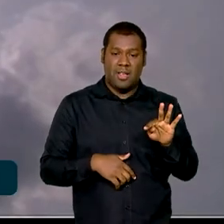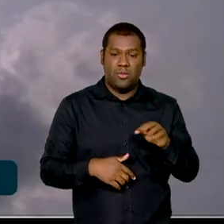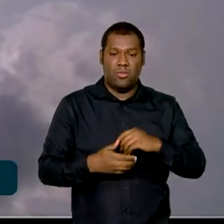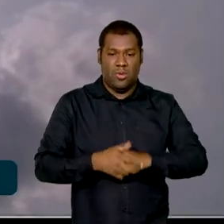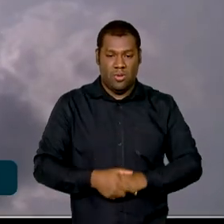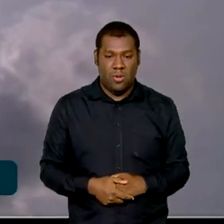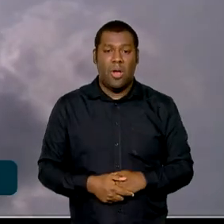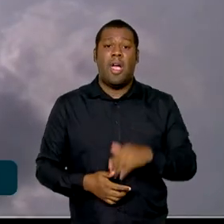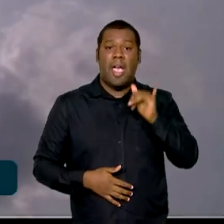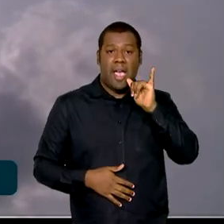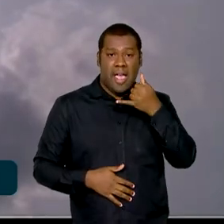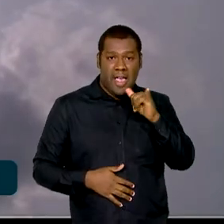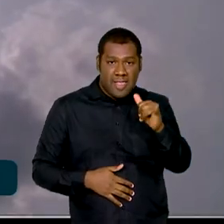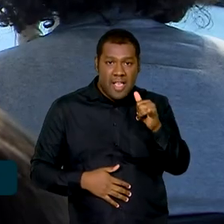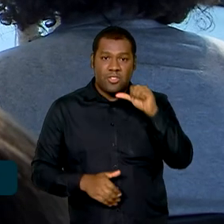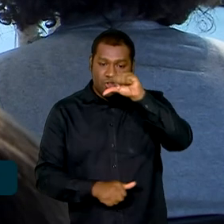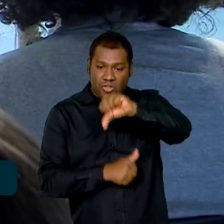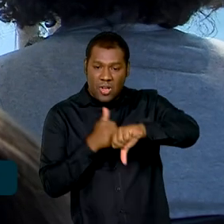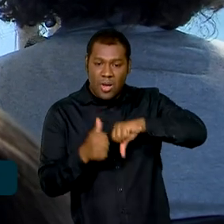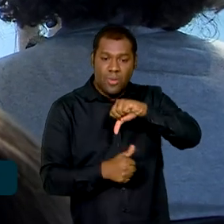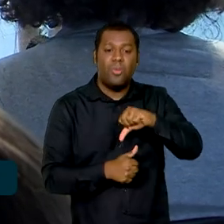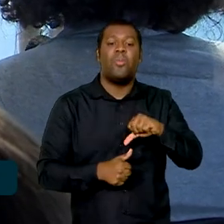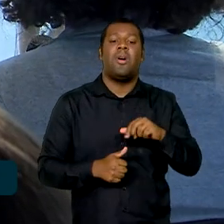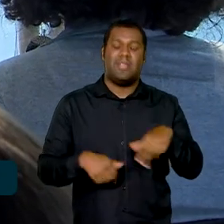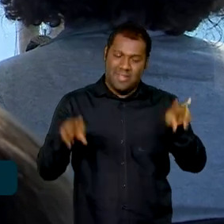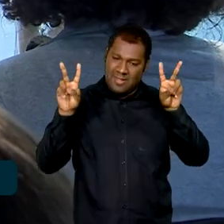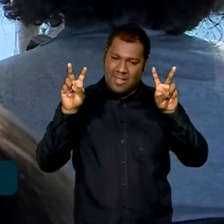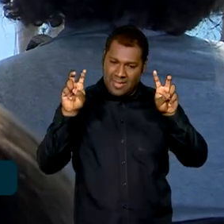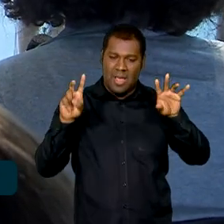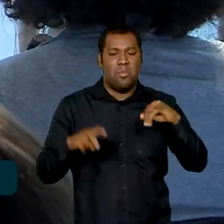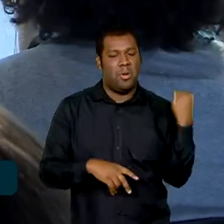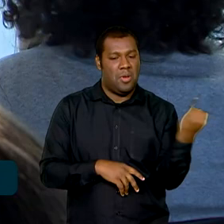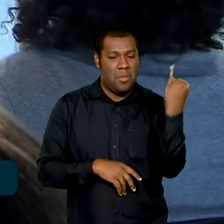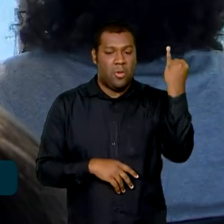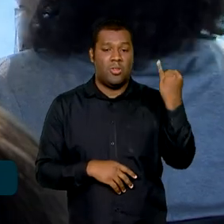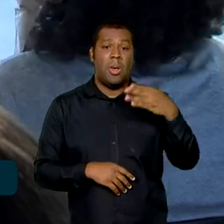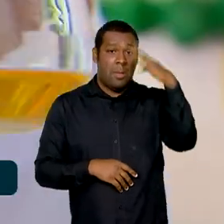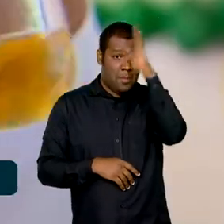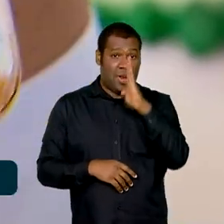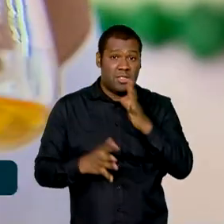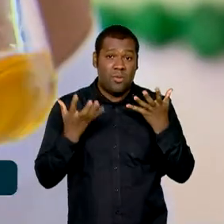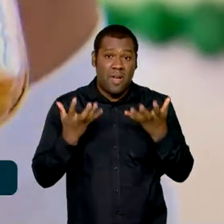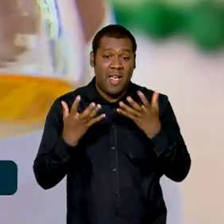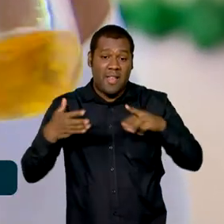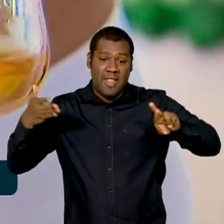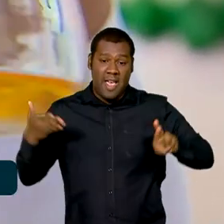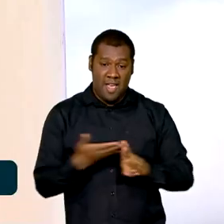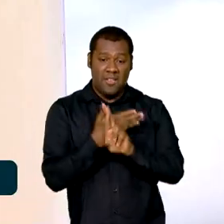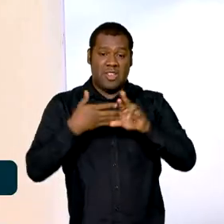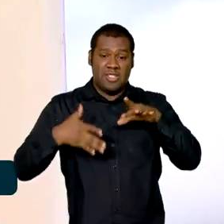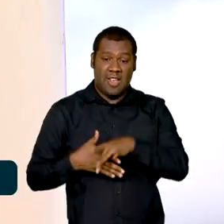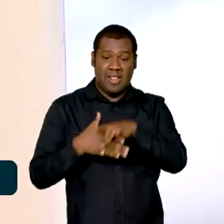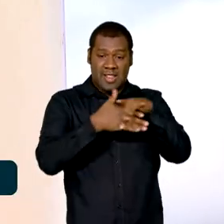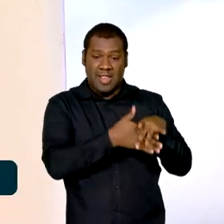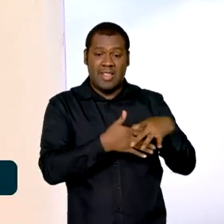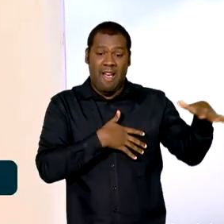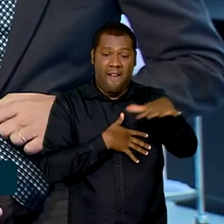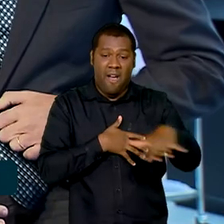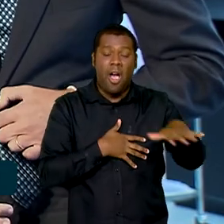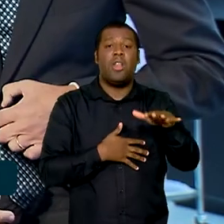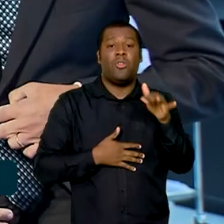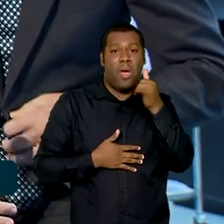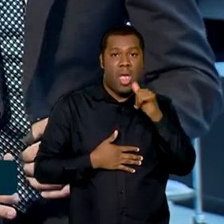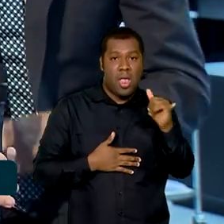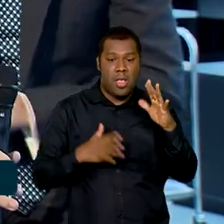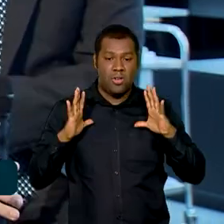transição energética também foi tema de um outro debate. O Brasil quer se consolidar como uma liderança na área de energia limpa.